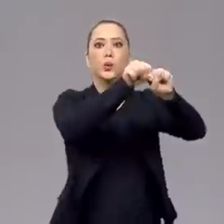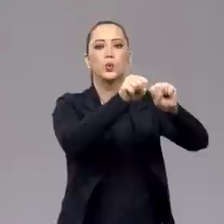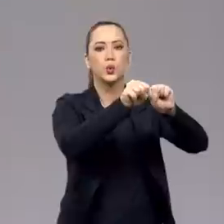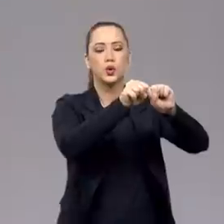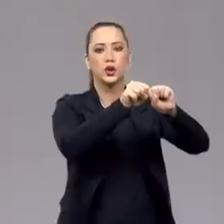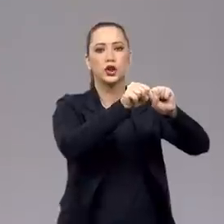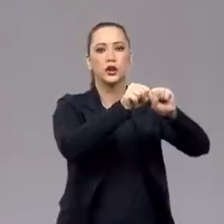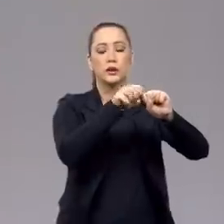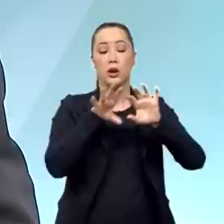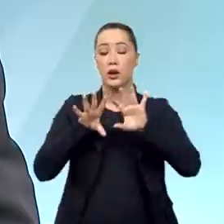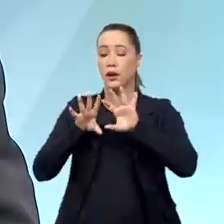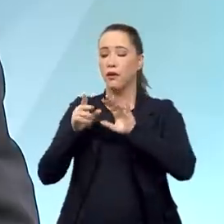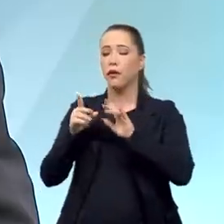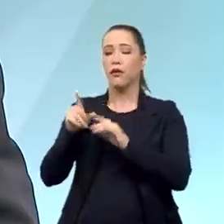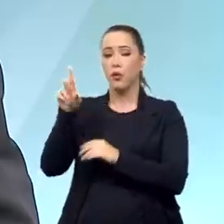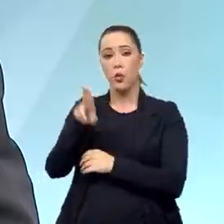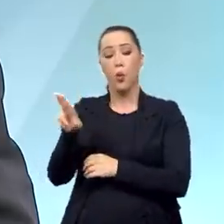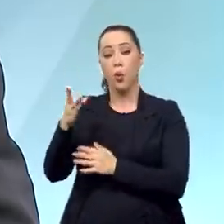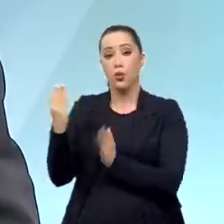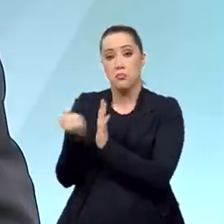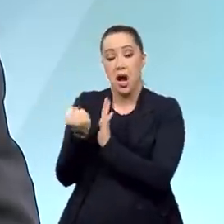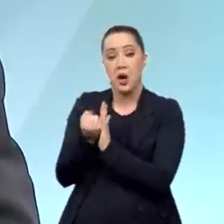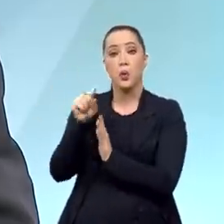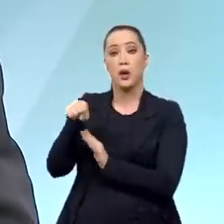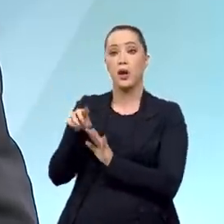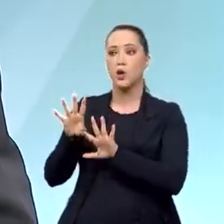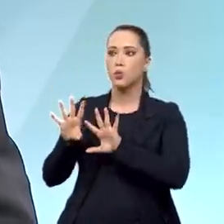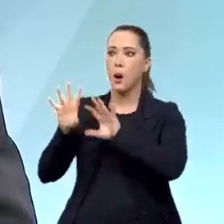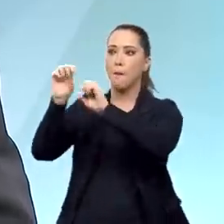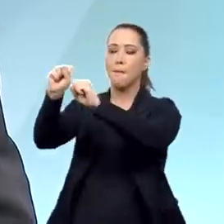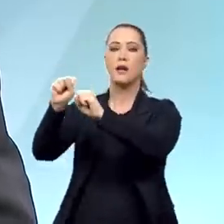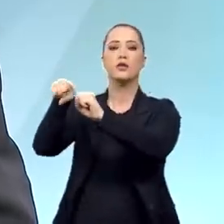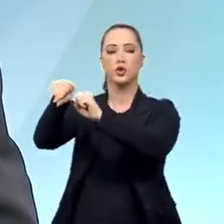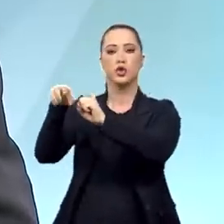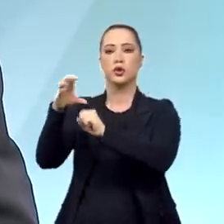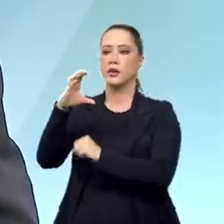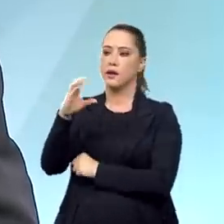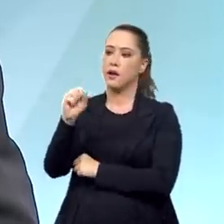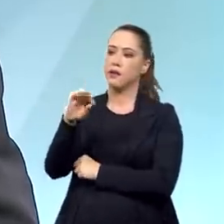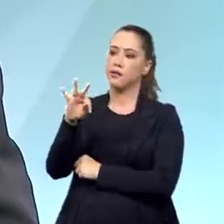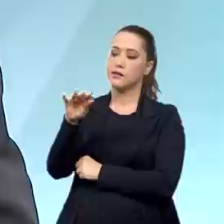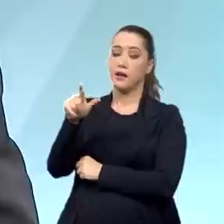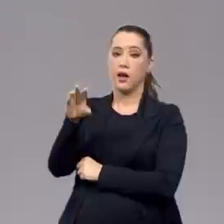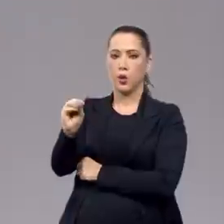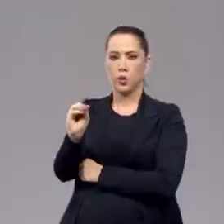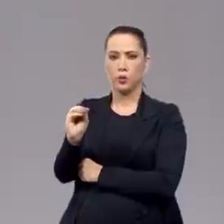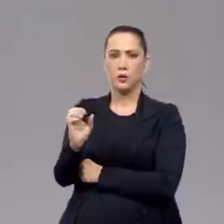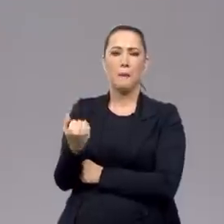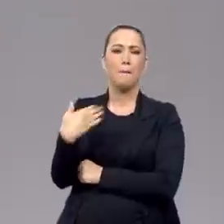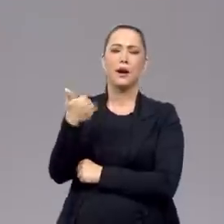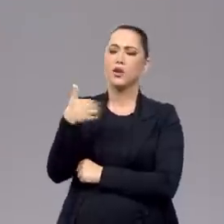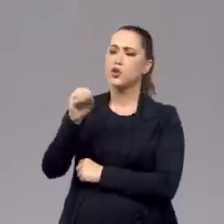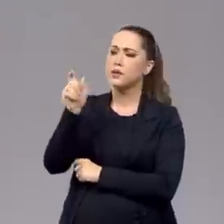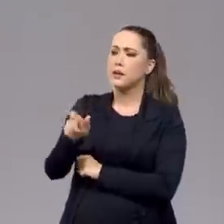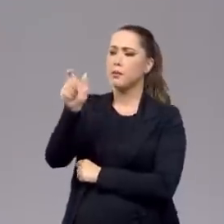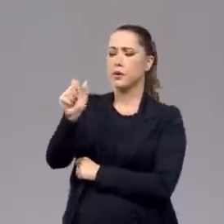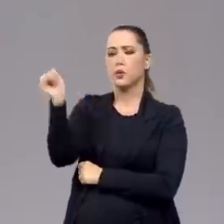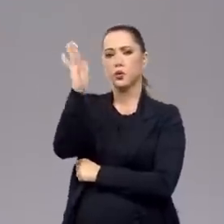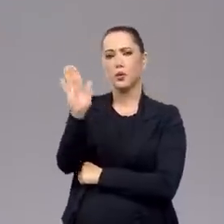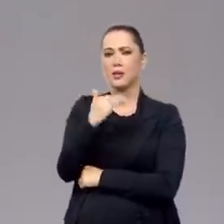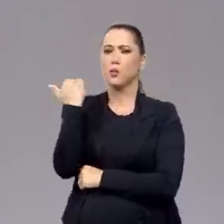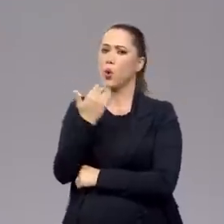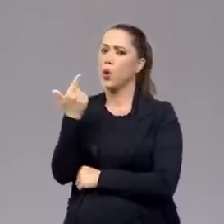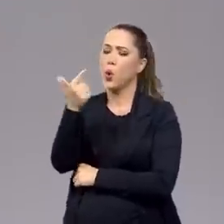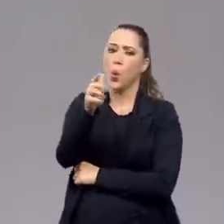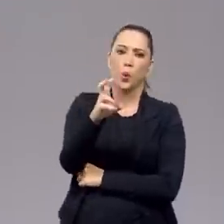É uma batalha que durou quase três meses, tirou a vida de mais de uma centena de brasileiros e feriu outros 500, mais